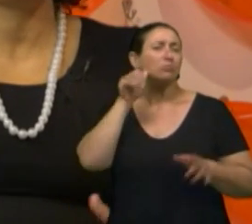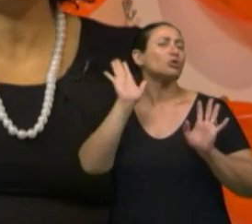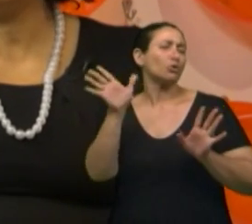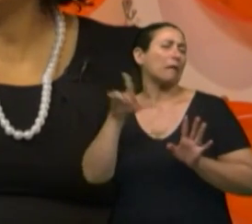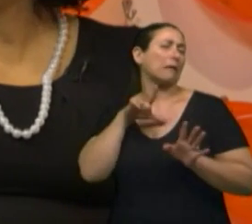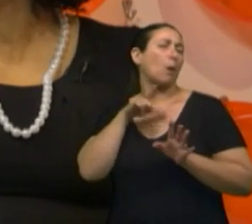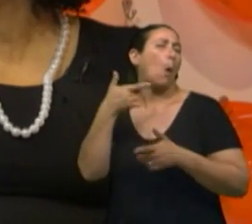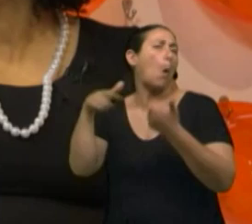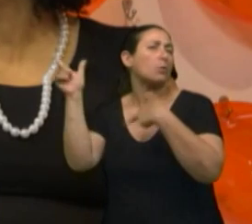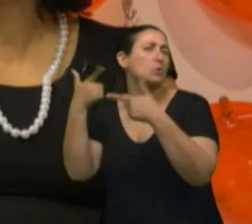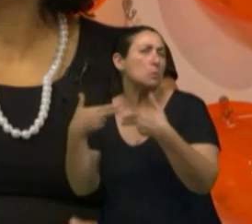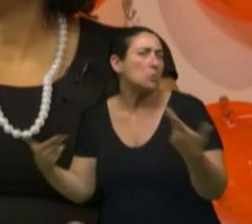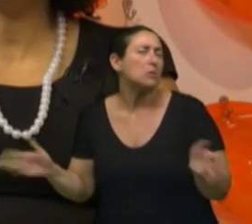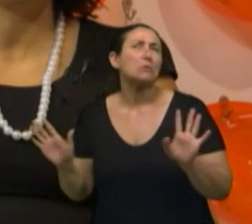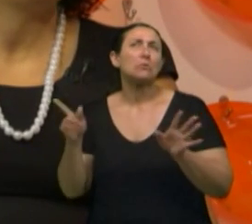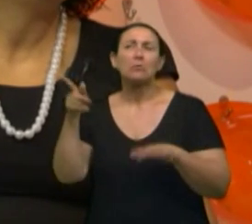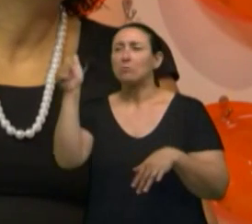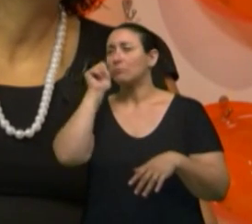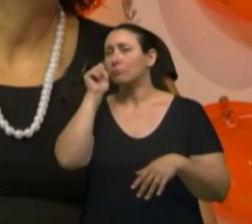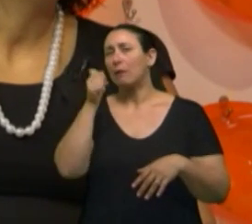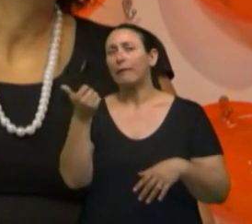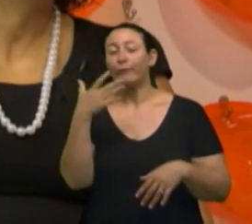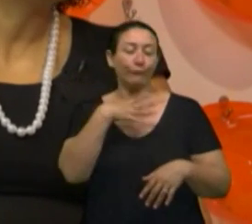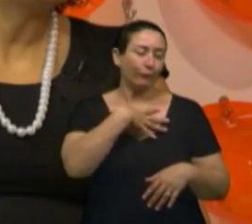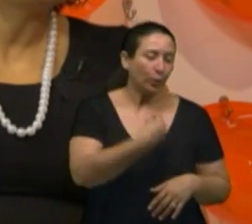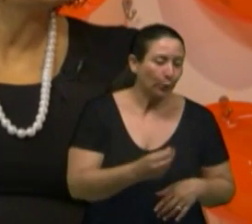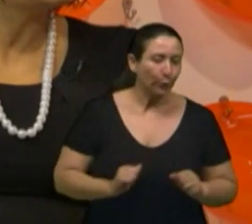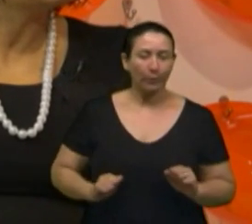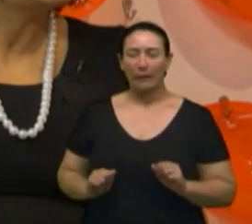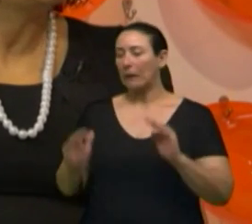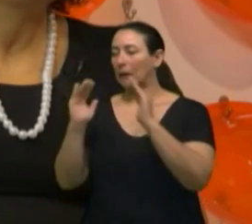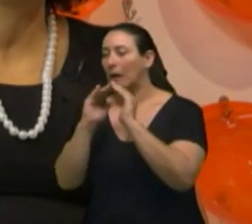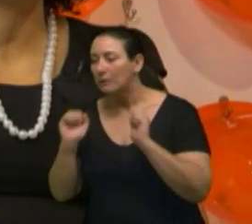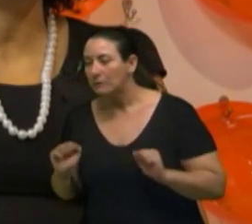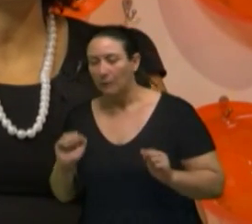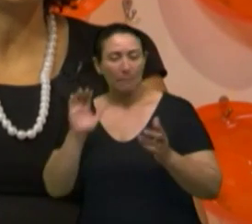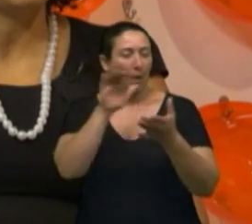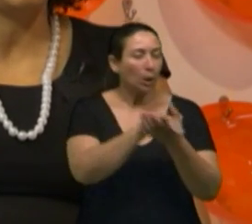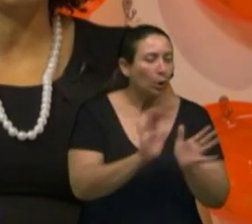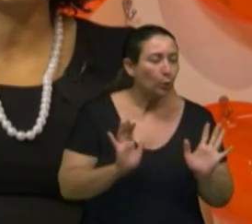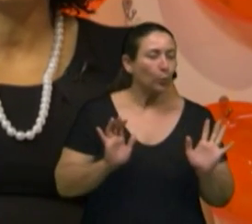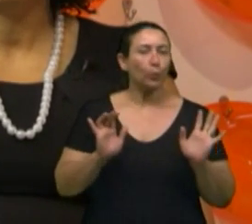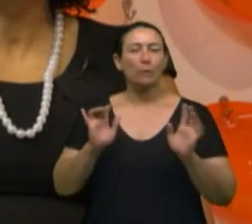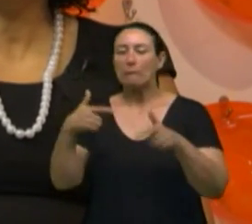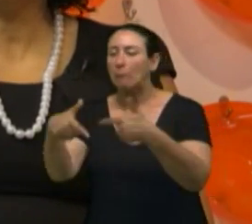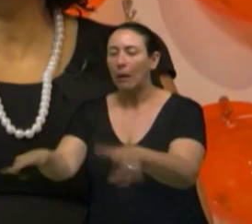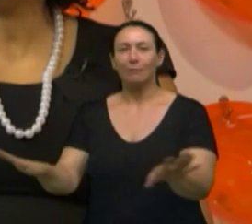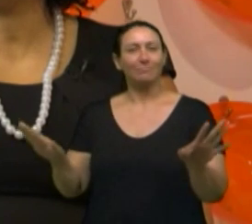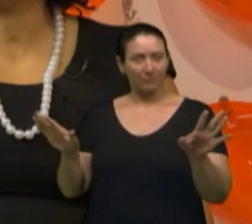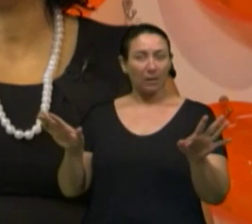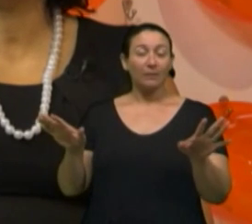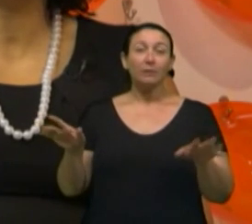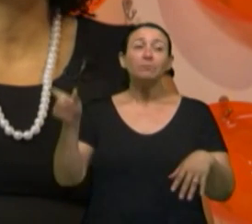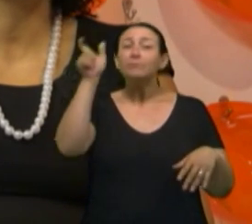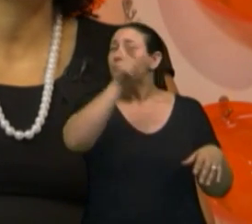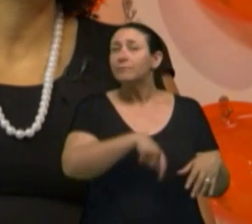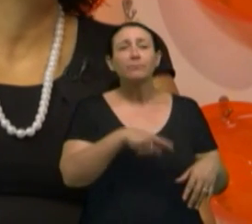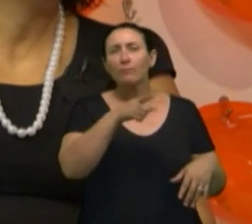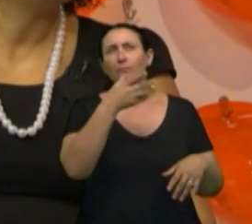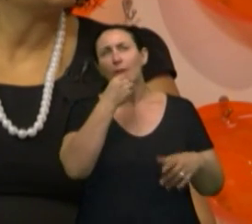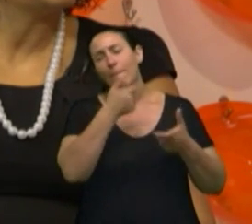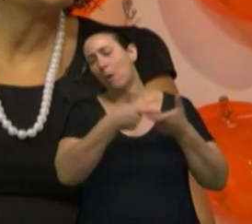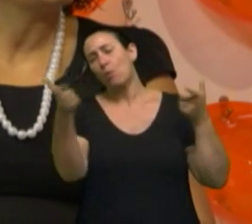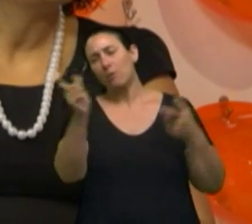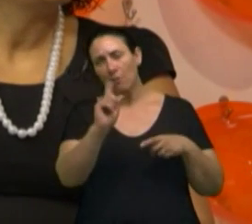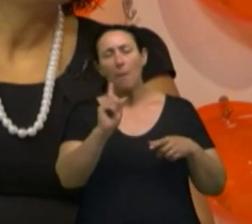outros afazeres, elas dão conta de filhos, de casa, de marido, de várias tarefas. E os homens, não digo na